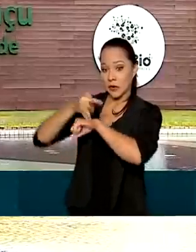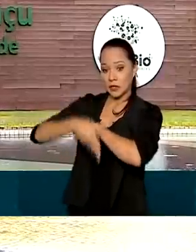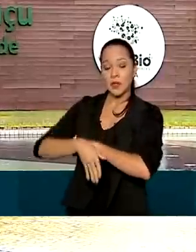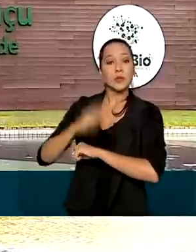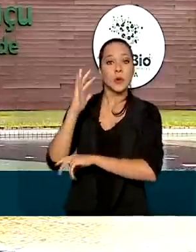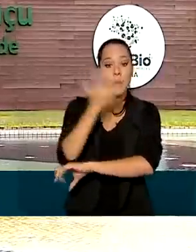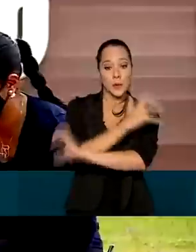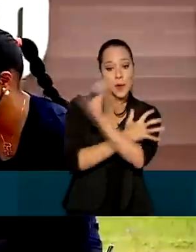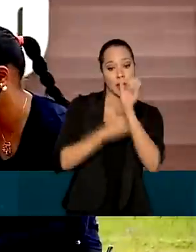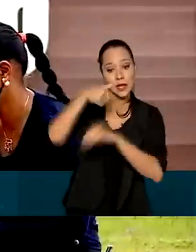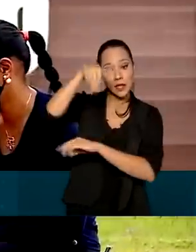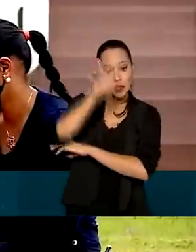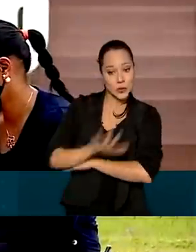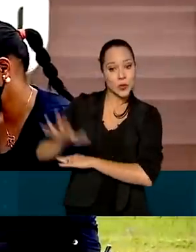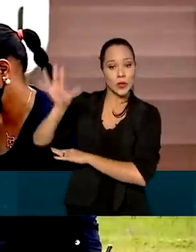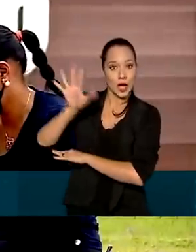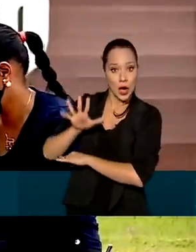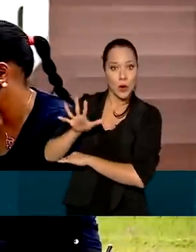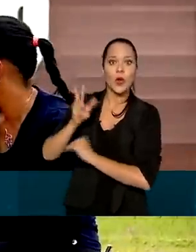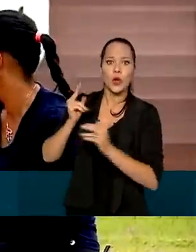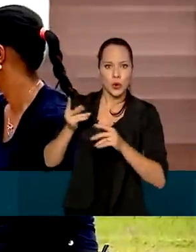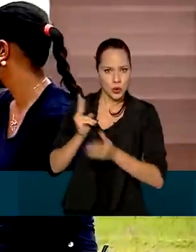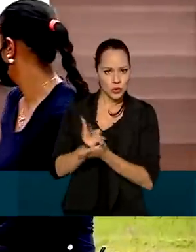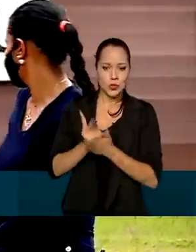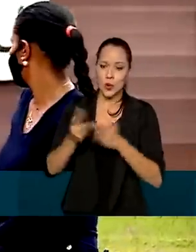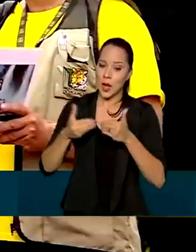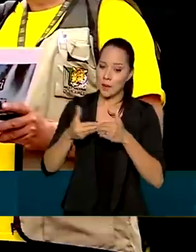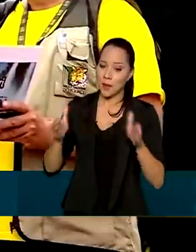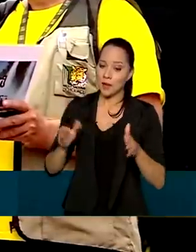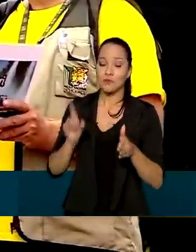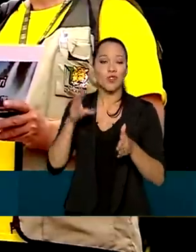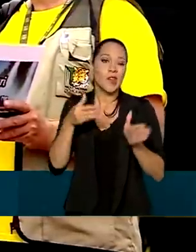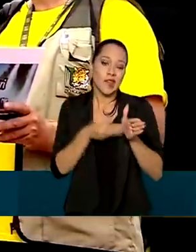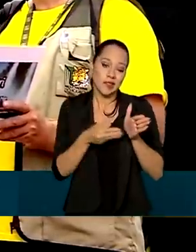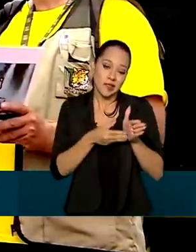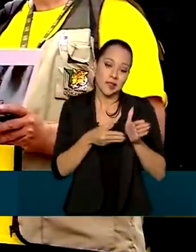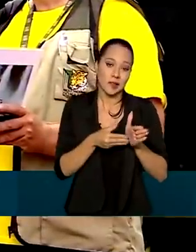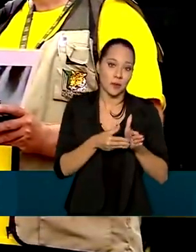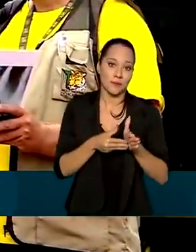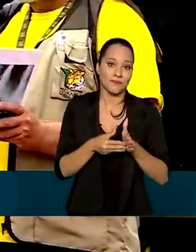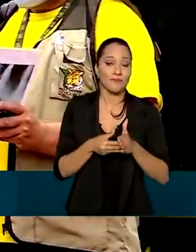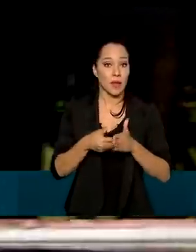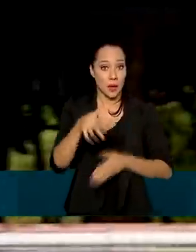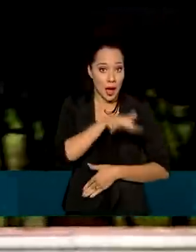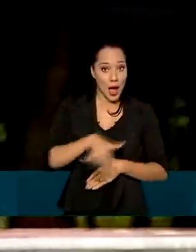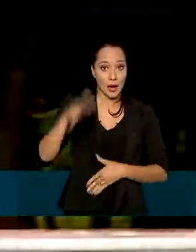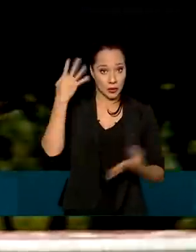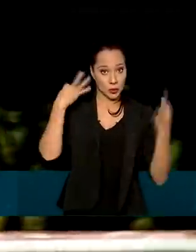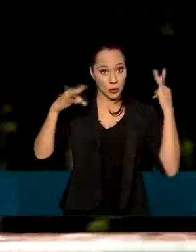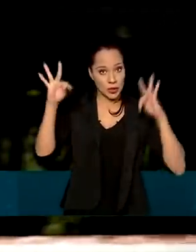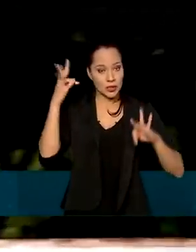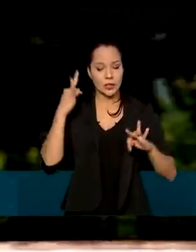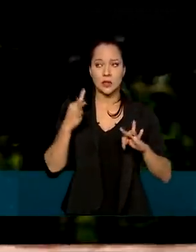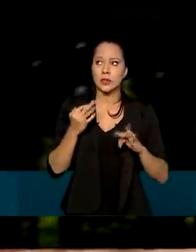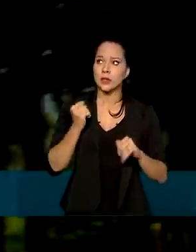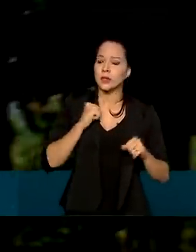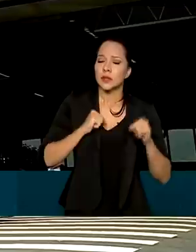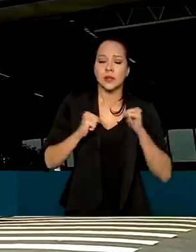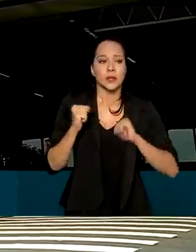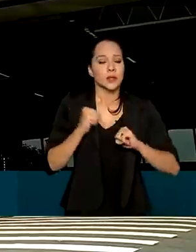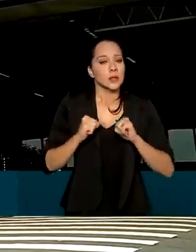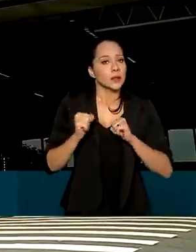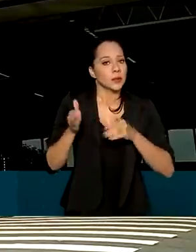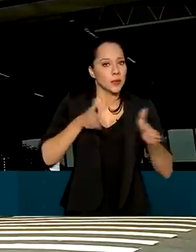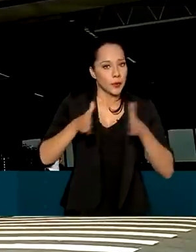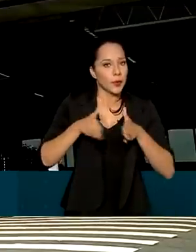Parque Nacional do Iguaçu, continuam abertos, mas com restrições. Porém, o setor turístico agoniza em tempos de pandemia.